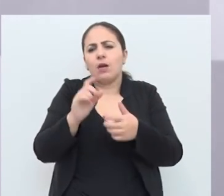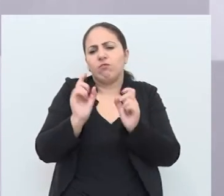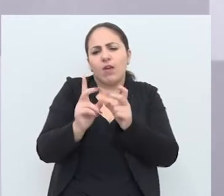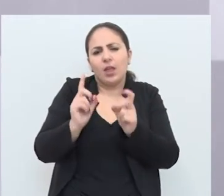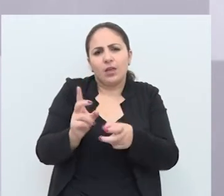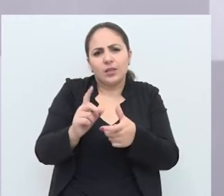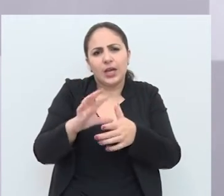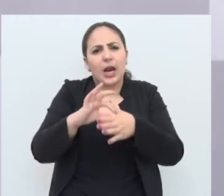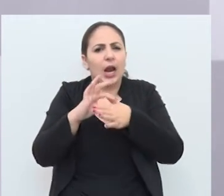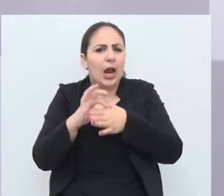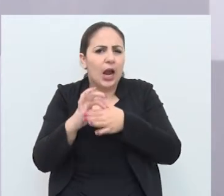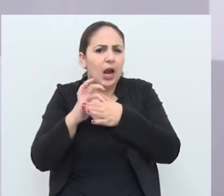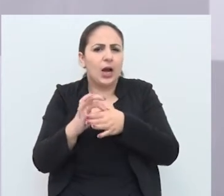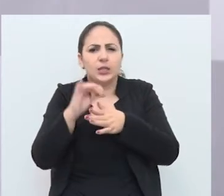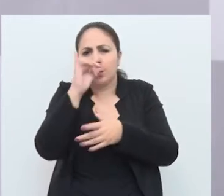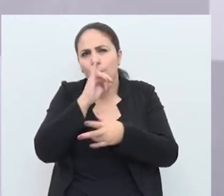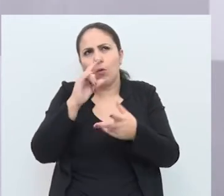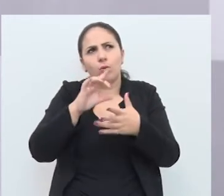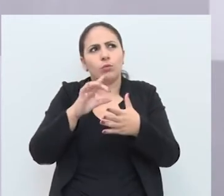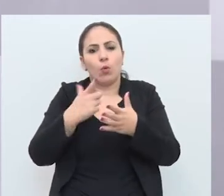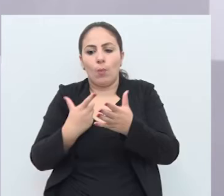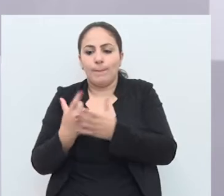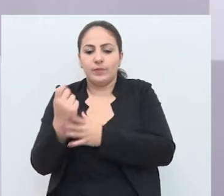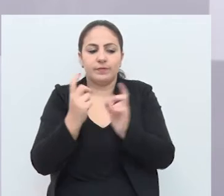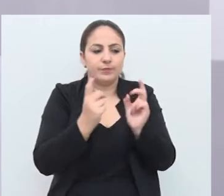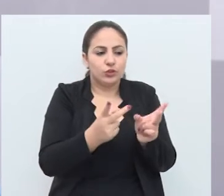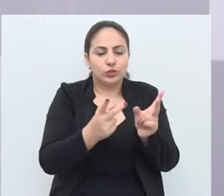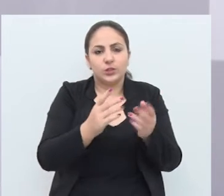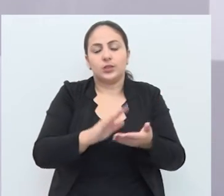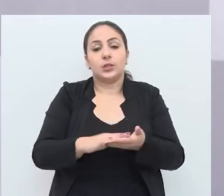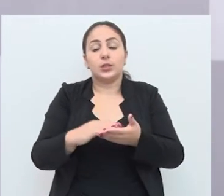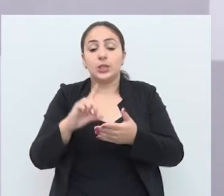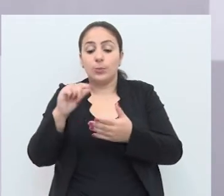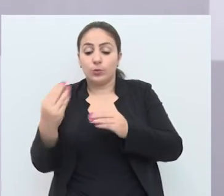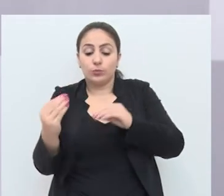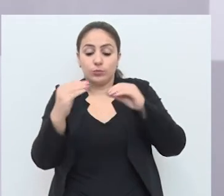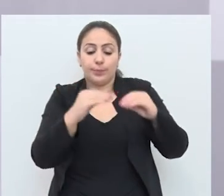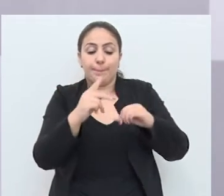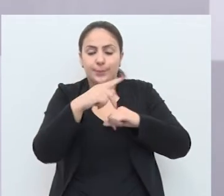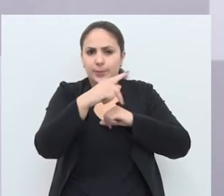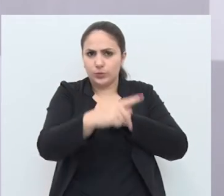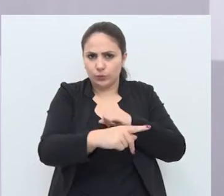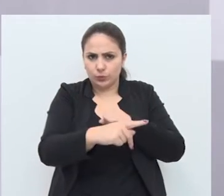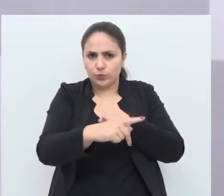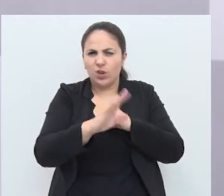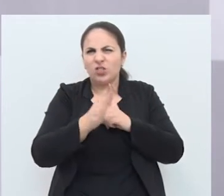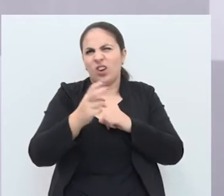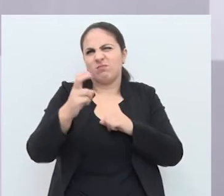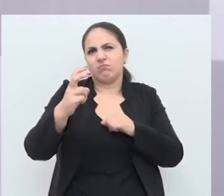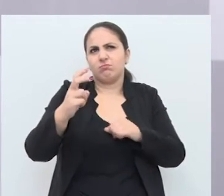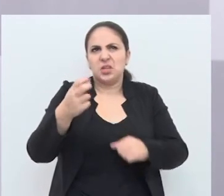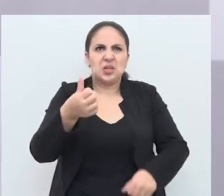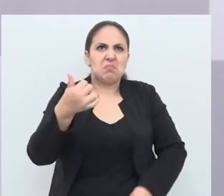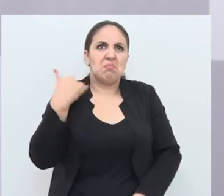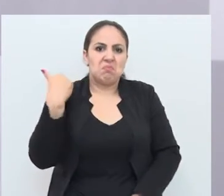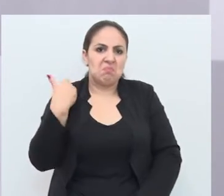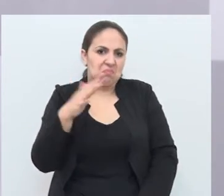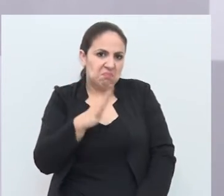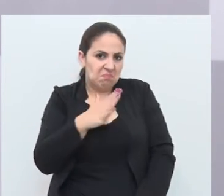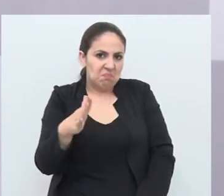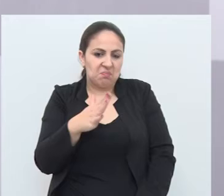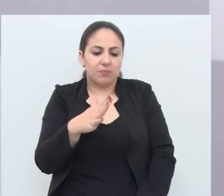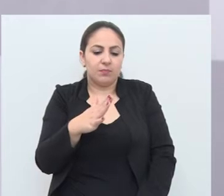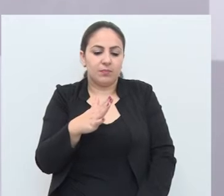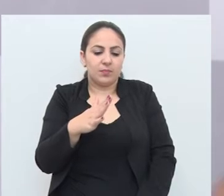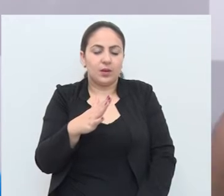de porco, coisa assim, né? Comprava e vendia. Aí, mais tarde, a veio para o Passo Fundo, aí já eu com 5, 6 anos de idade,